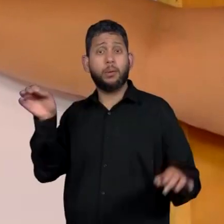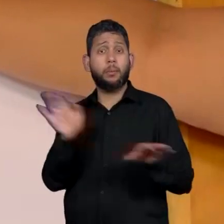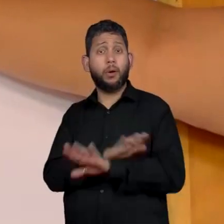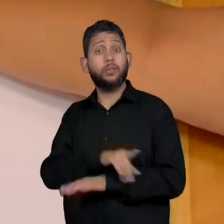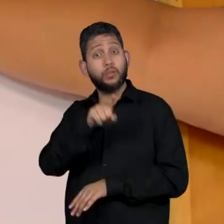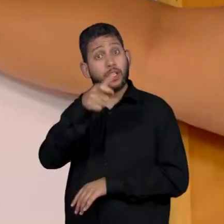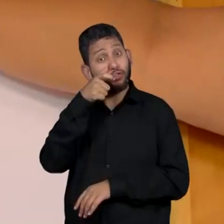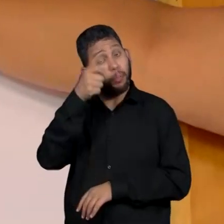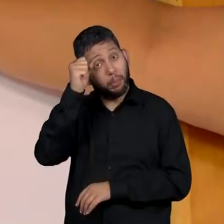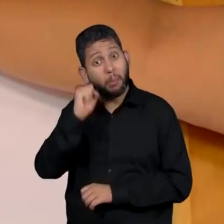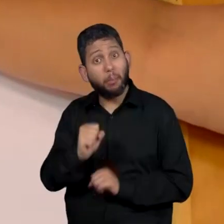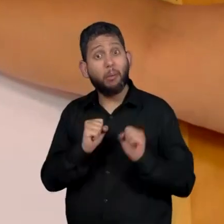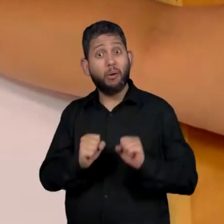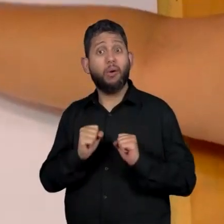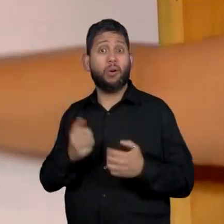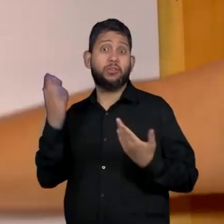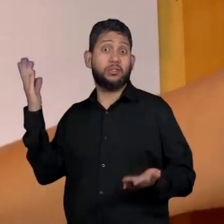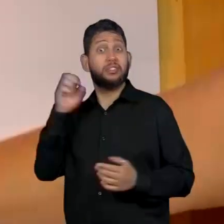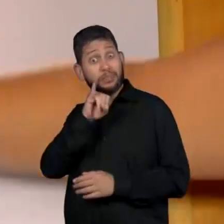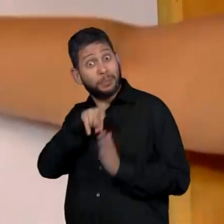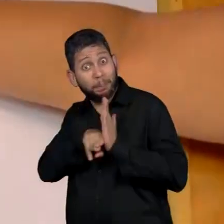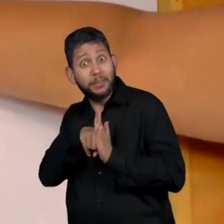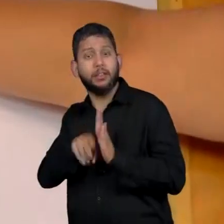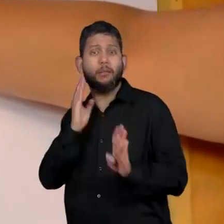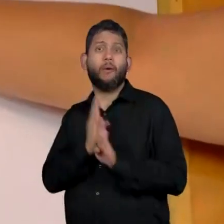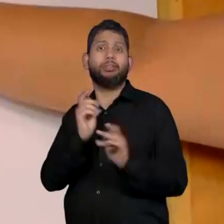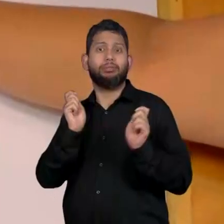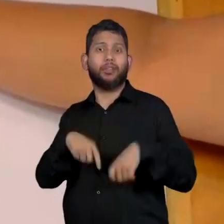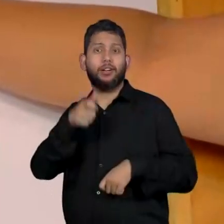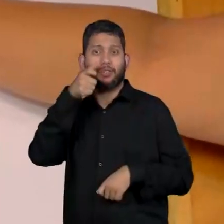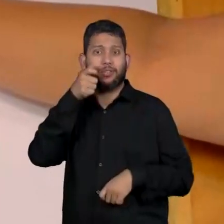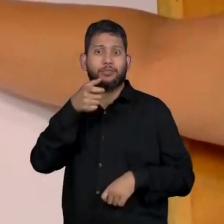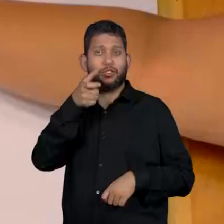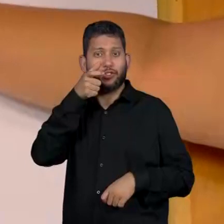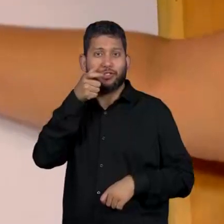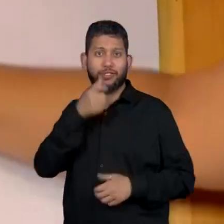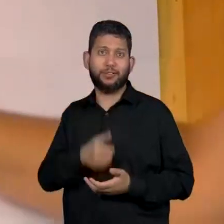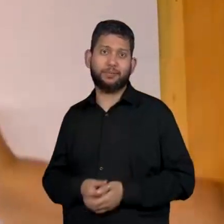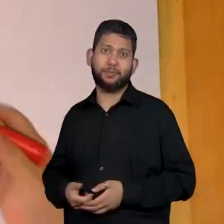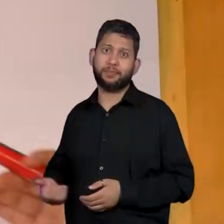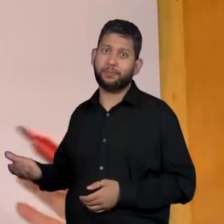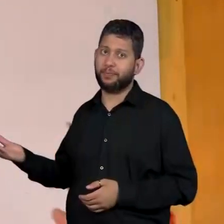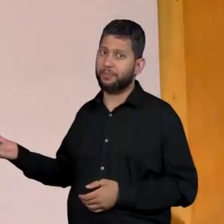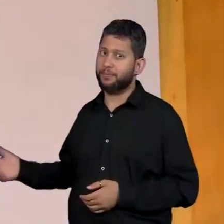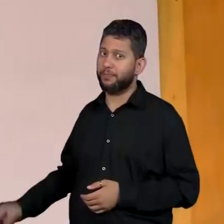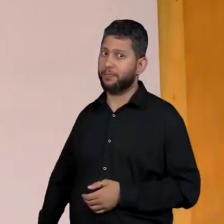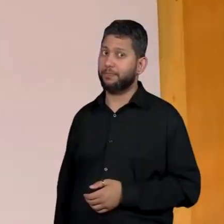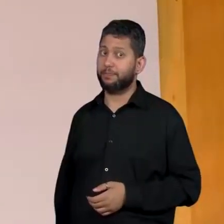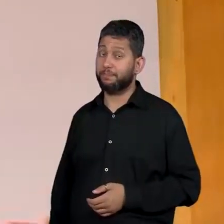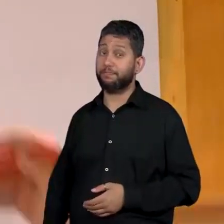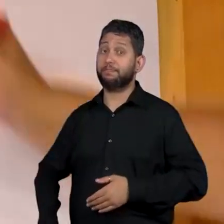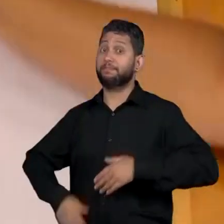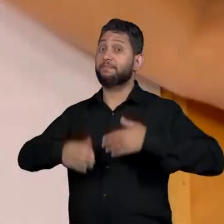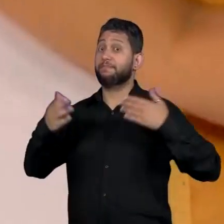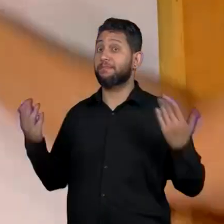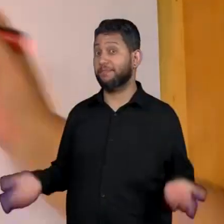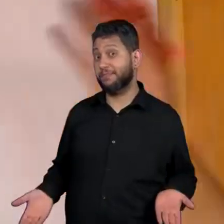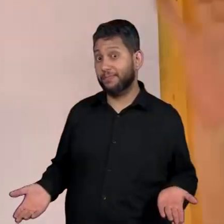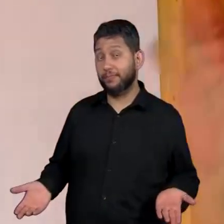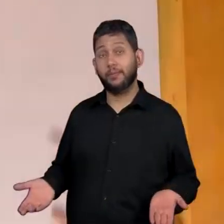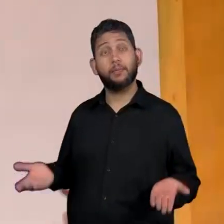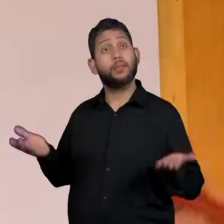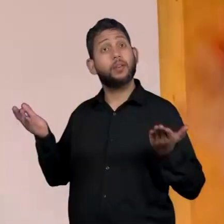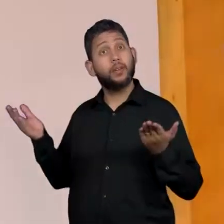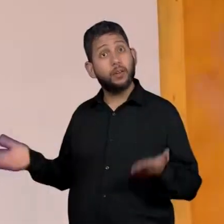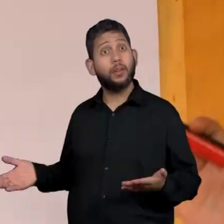informação. Você vai encontrá-la. Então, eu tenho isso aqui. Ou seja, eu tenho